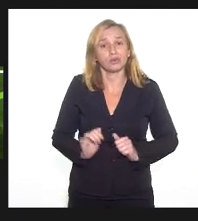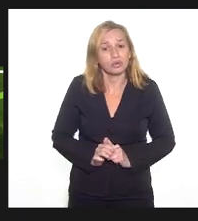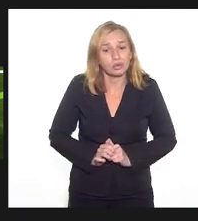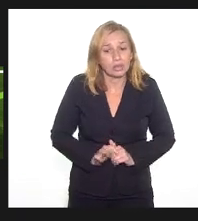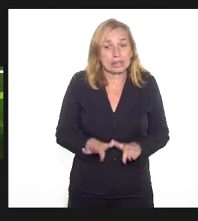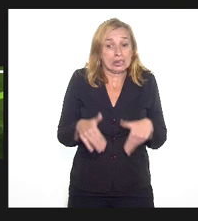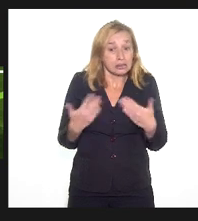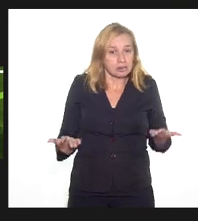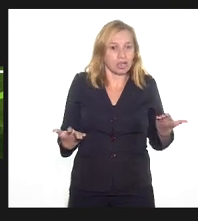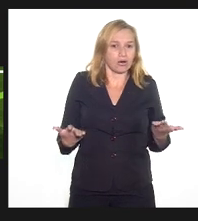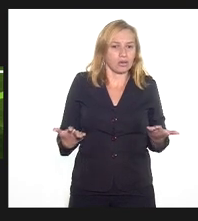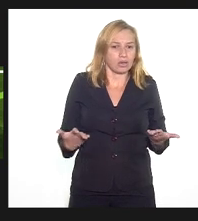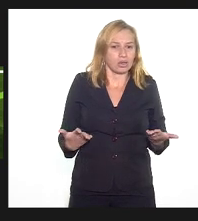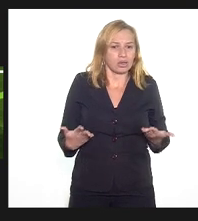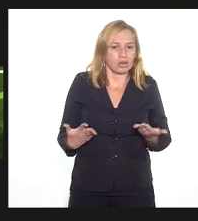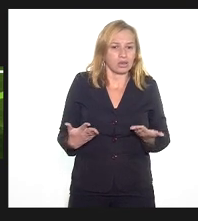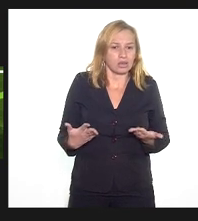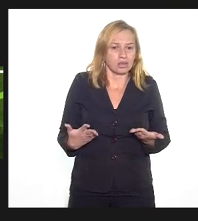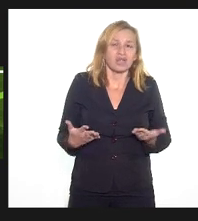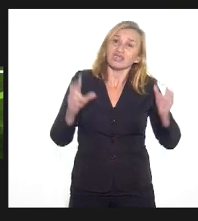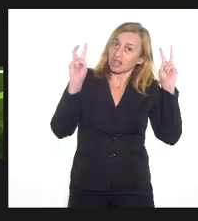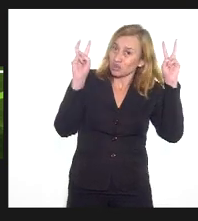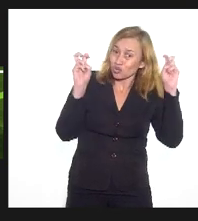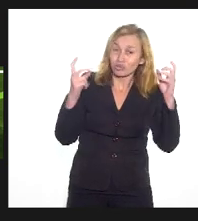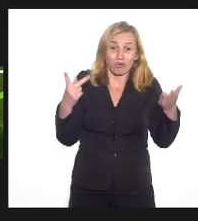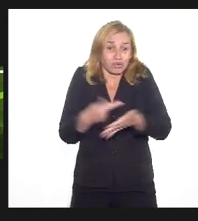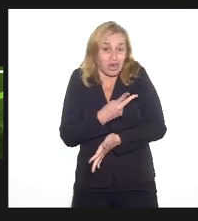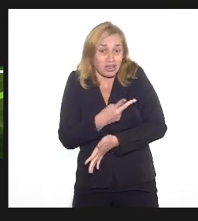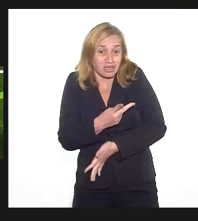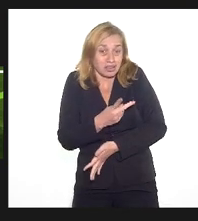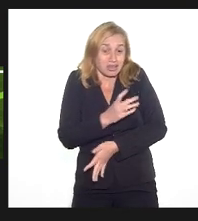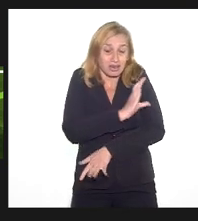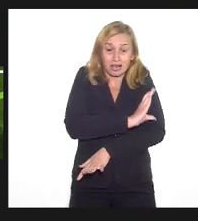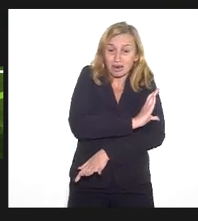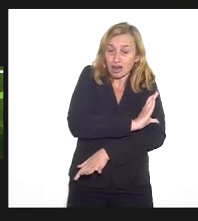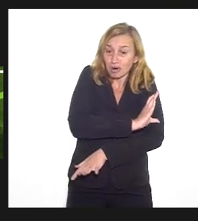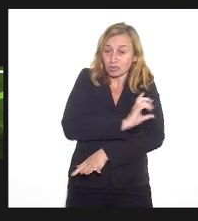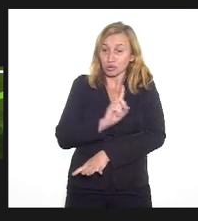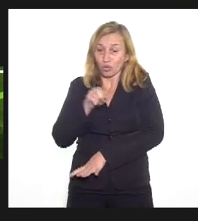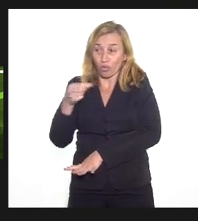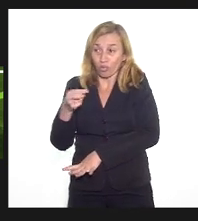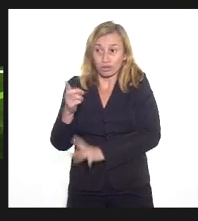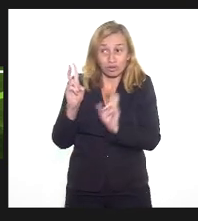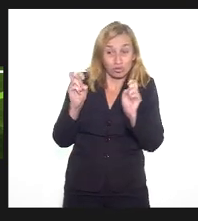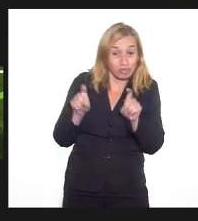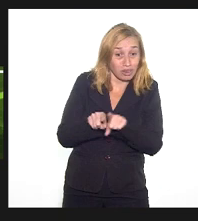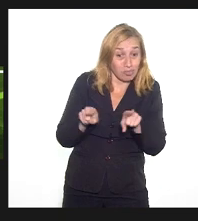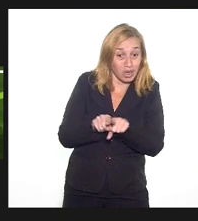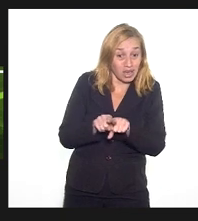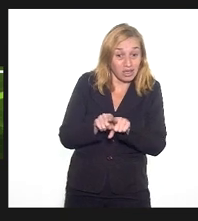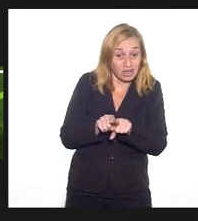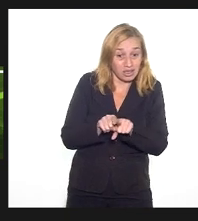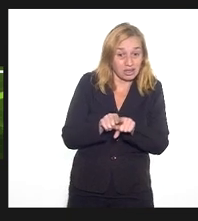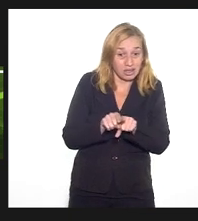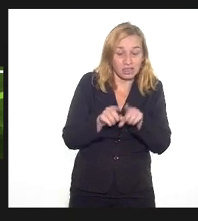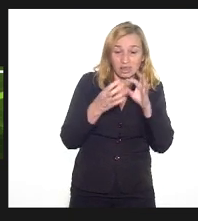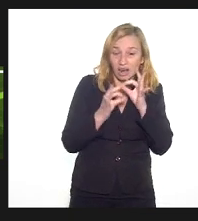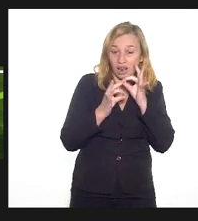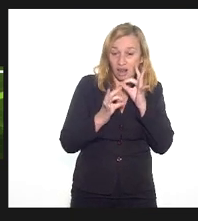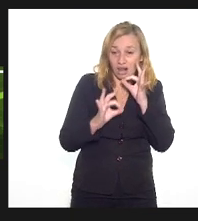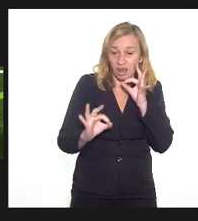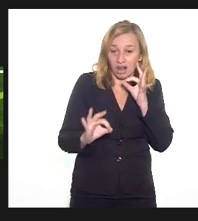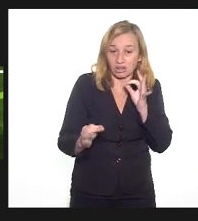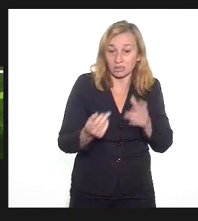Então, assim, são essas questões que têm acontecido em campos, entre muitas outras. Vou meter algumas coisas para não estar também me expondo